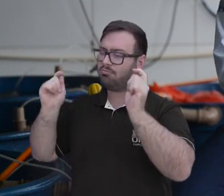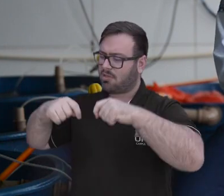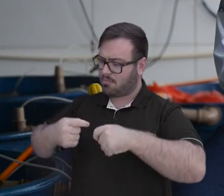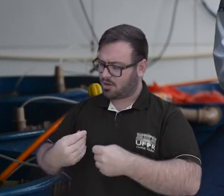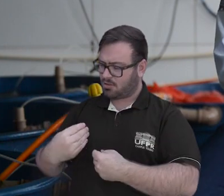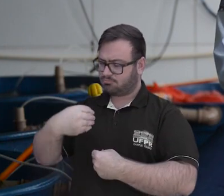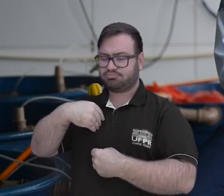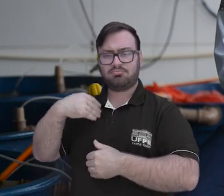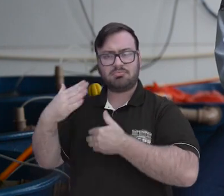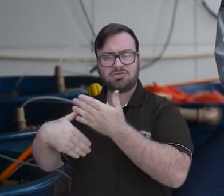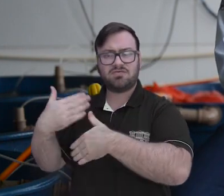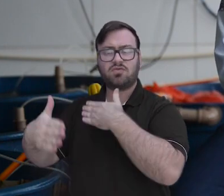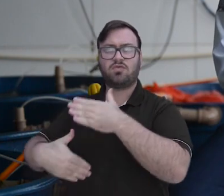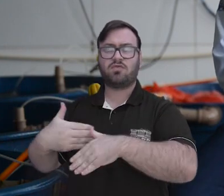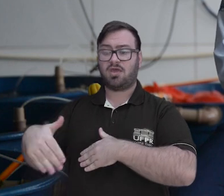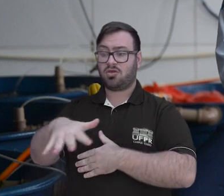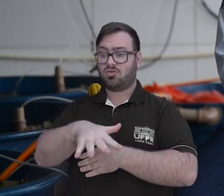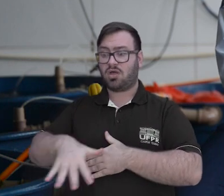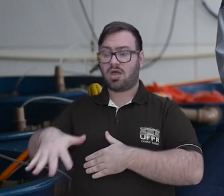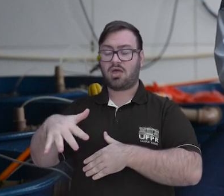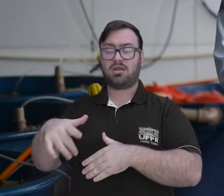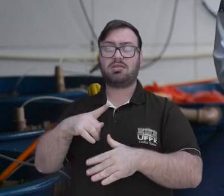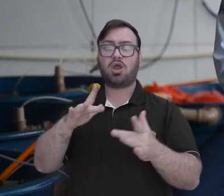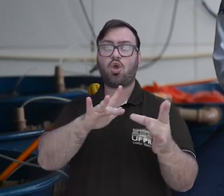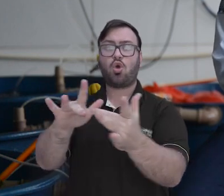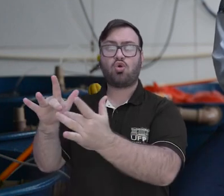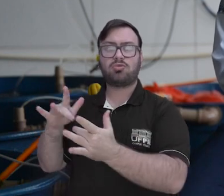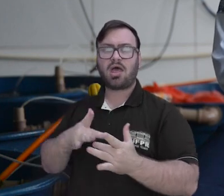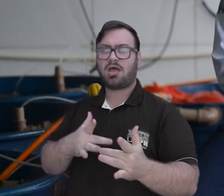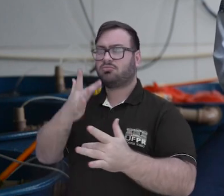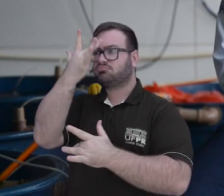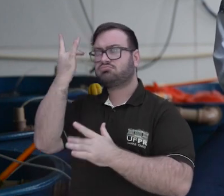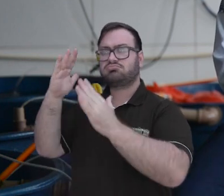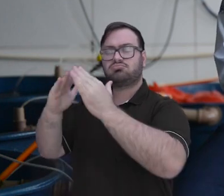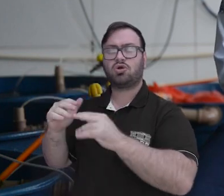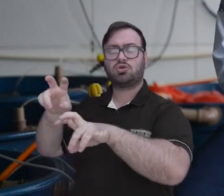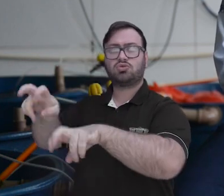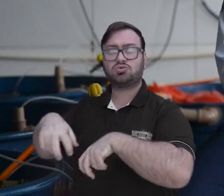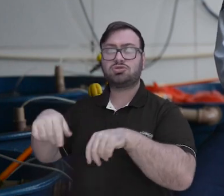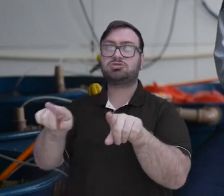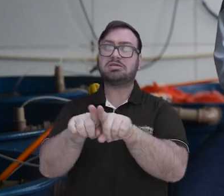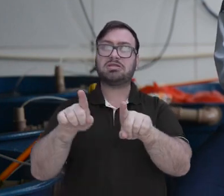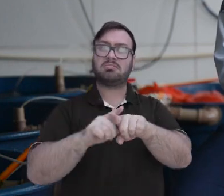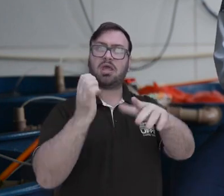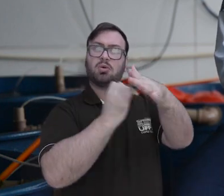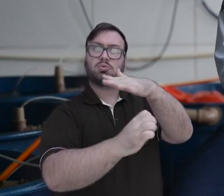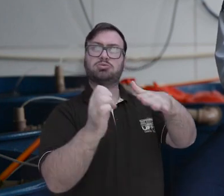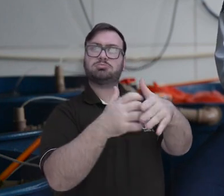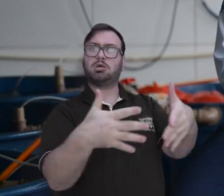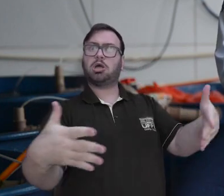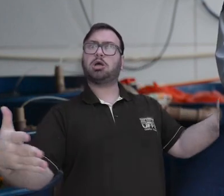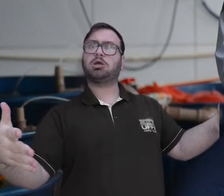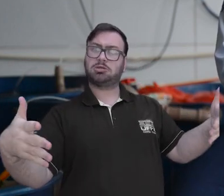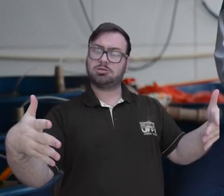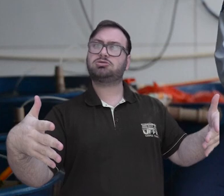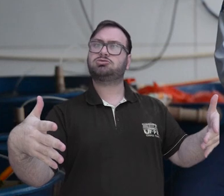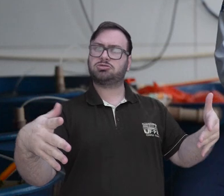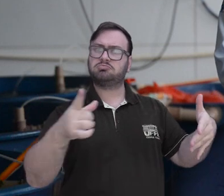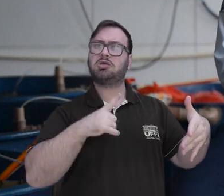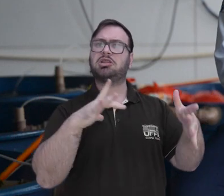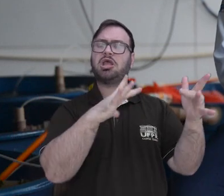nesse mercado, contato com os produtores, contato com grandes empresas e contato com